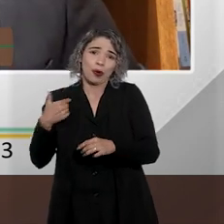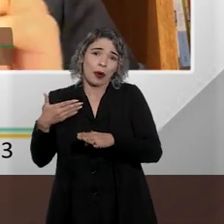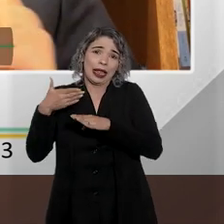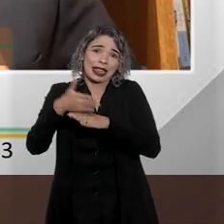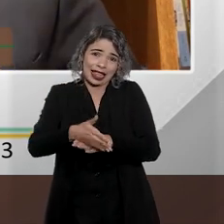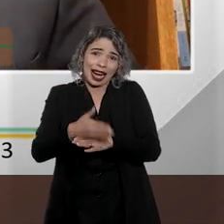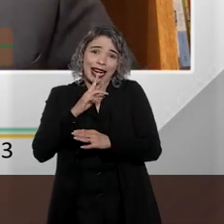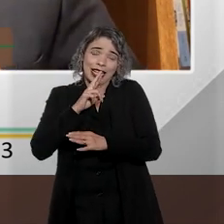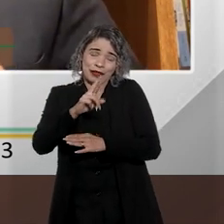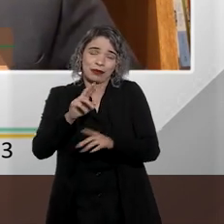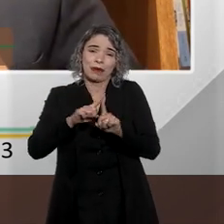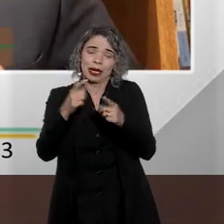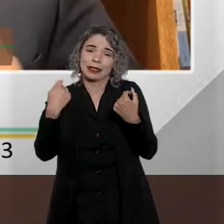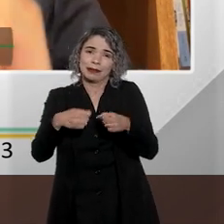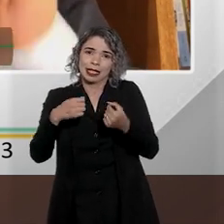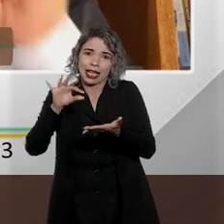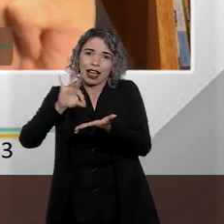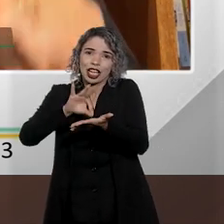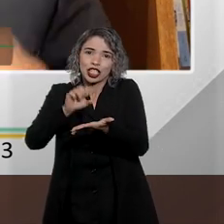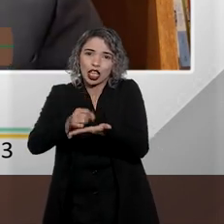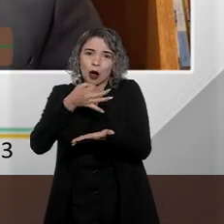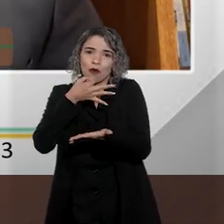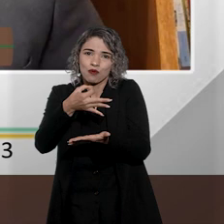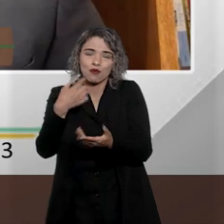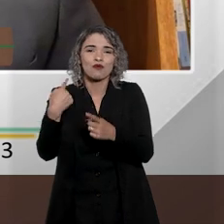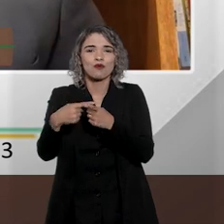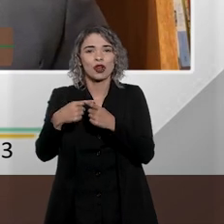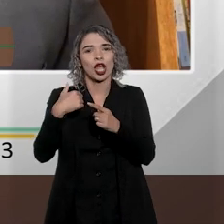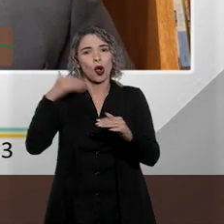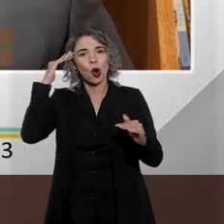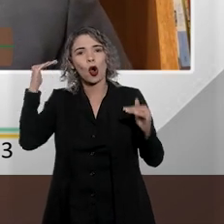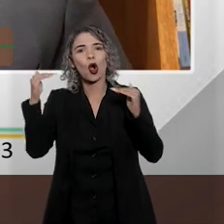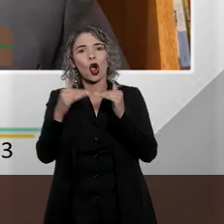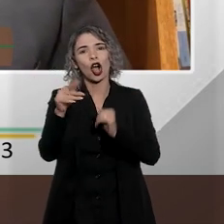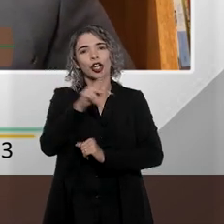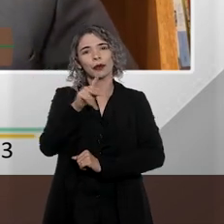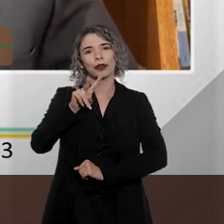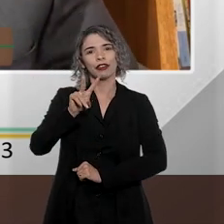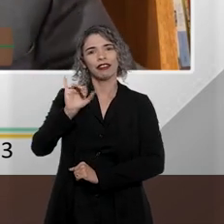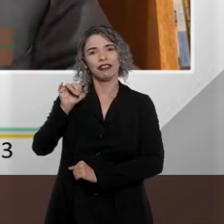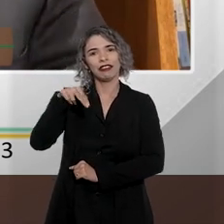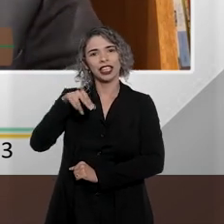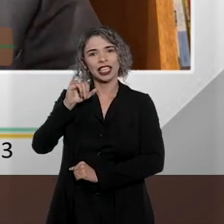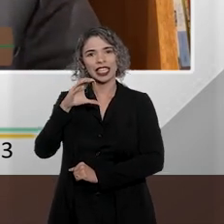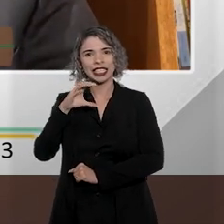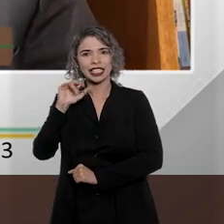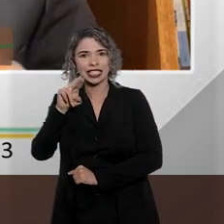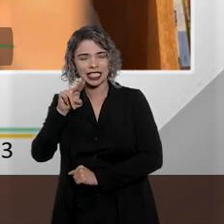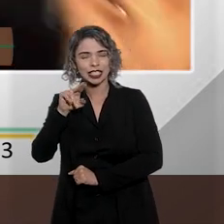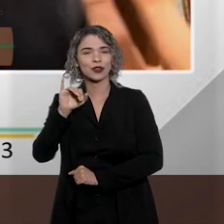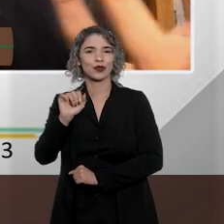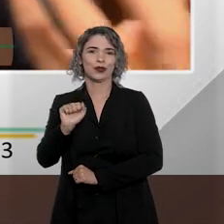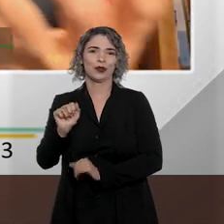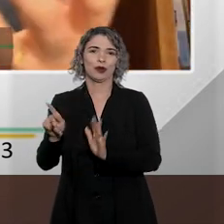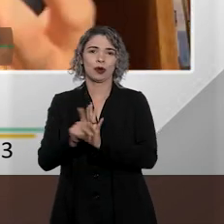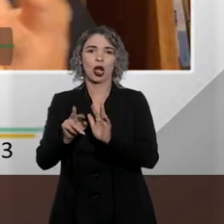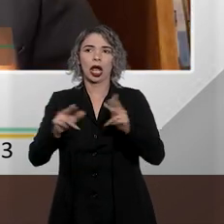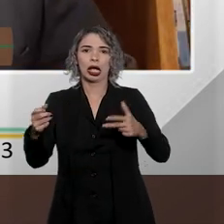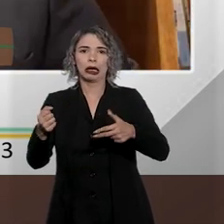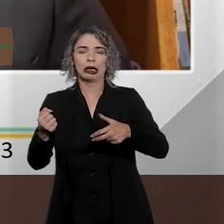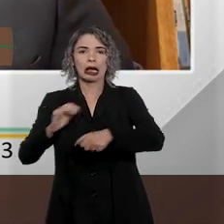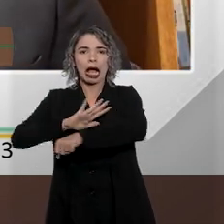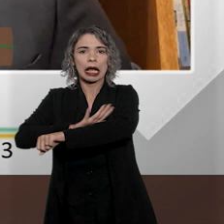eu creio que esse registro precisava ser feito porque eu concordo totalmente com o que disse o professor Vinícius nessa construção artificial entre o que era